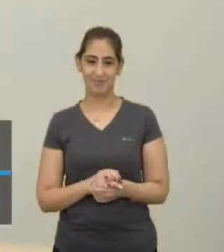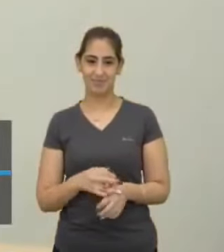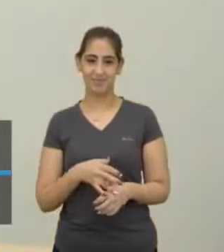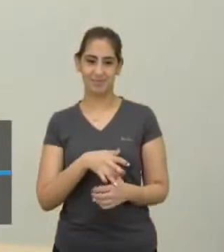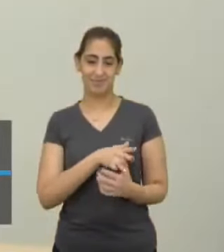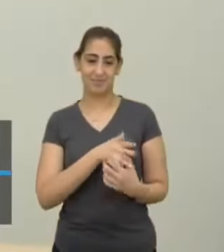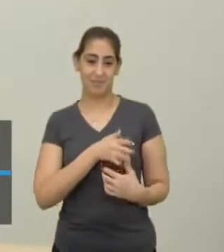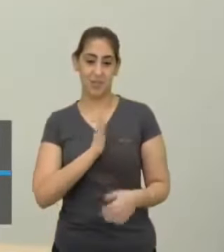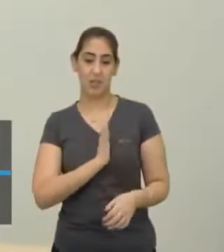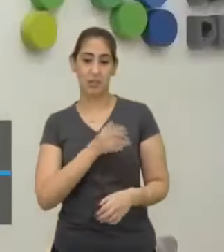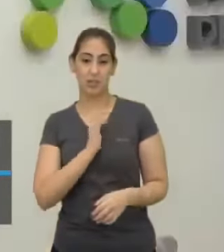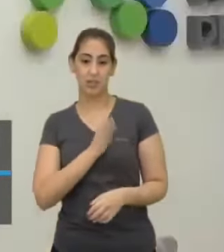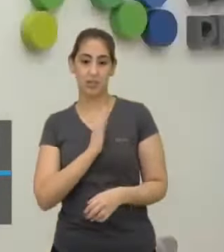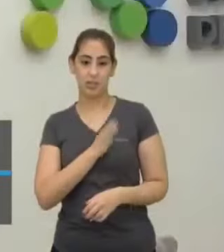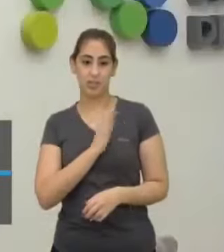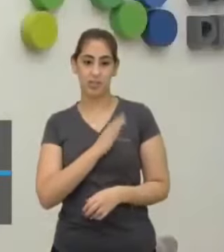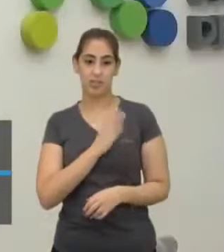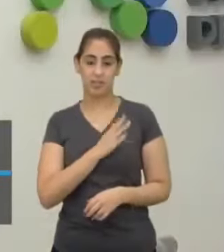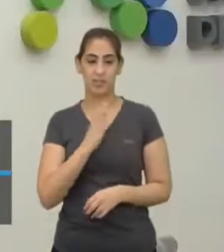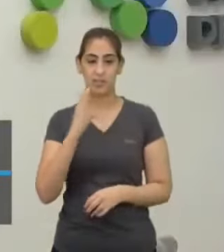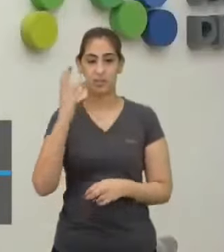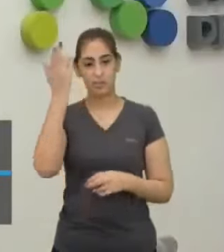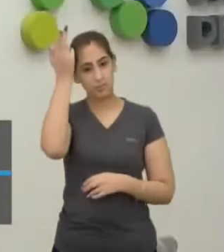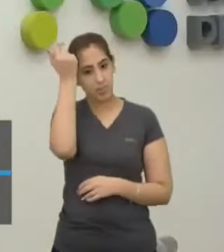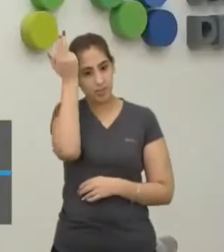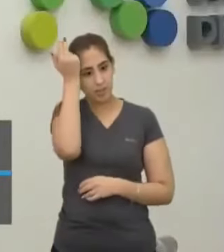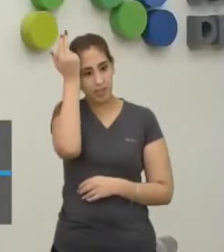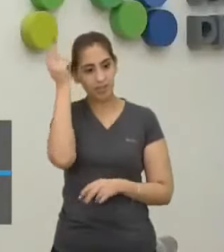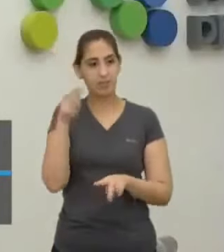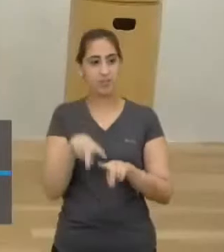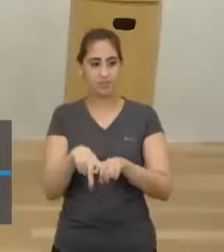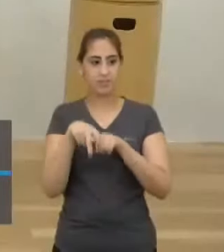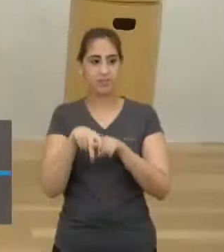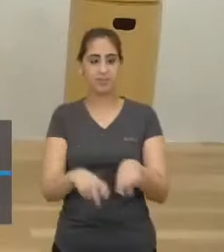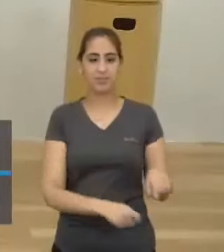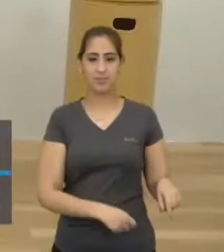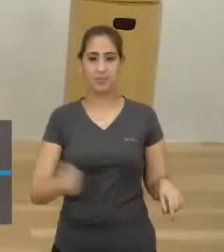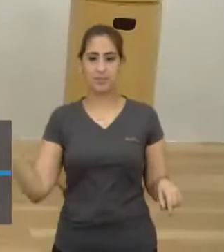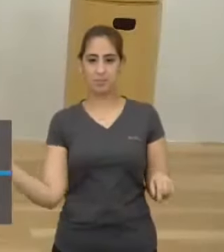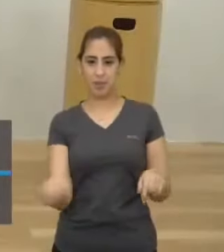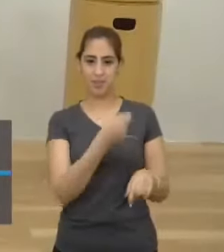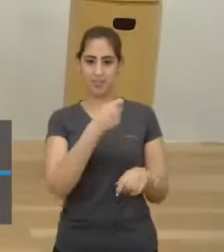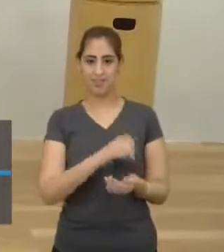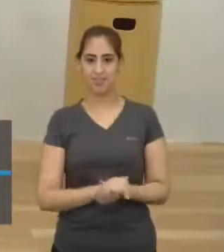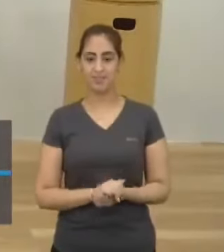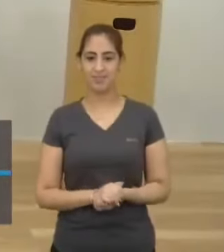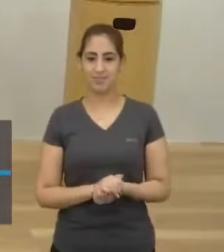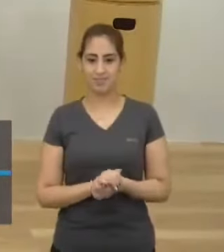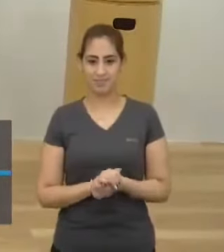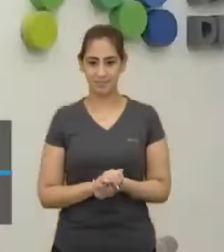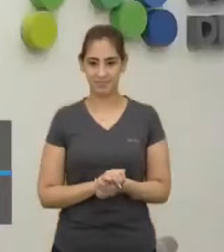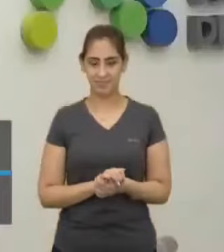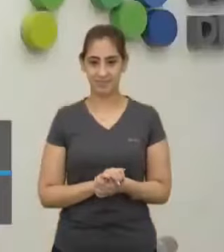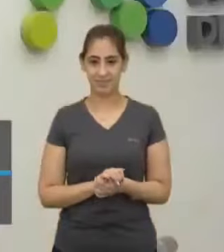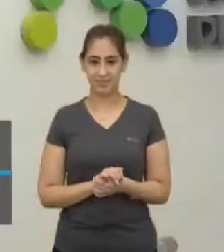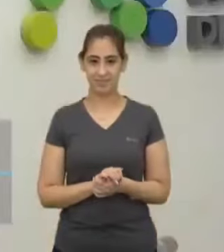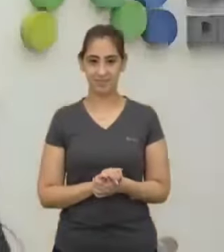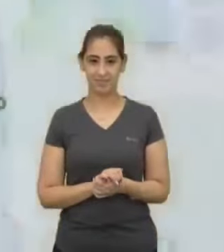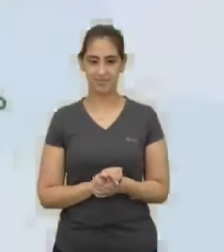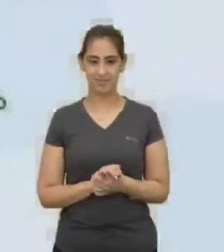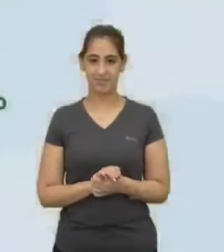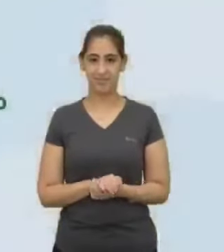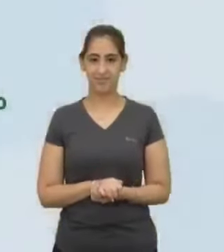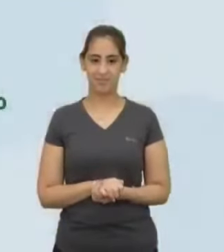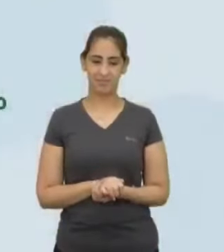Cavaleiro Coração de Cavaleiro Nossa, esse filme é da década de 90 Jana! Da década de 90 Nem tinha celular no Brasil Estou brincando Vamos